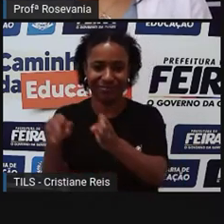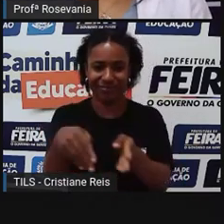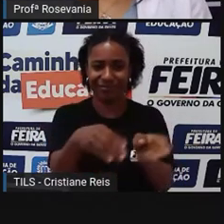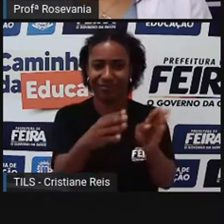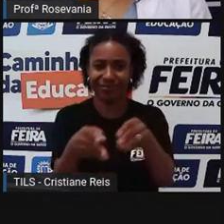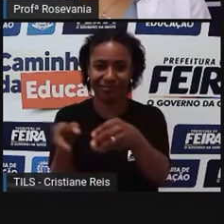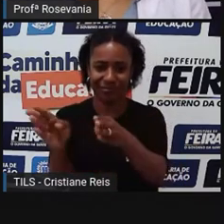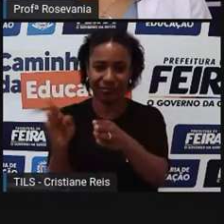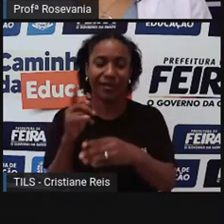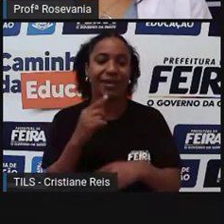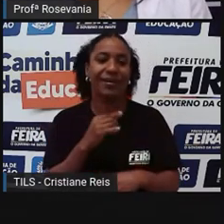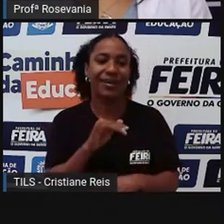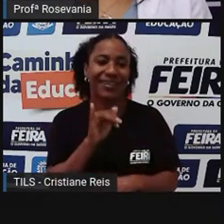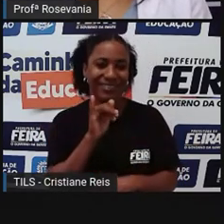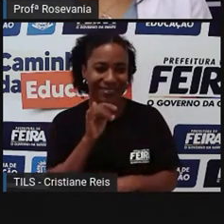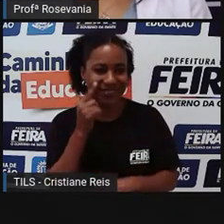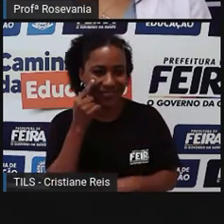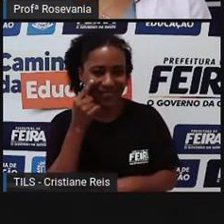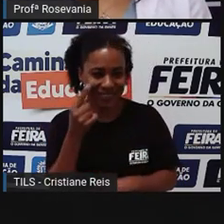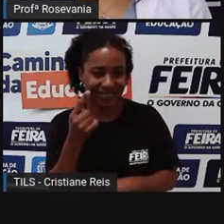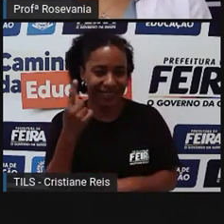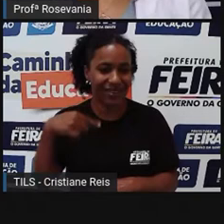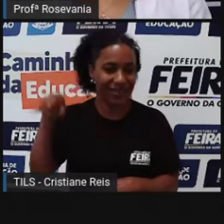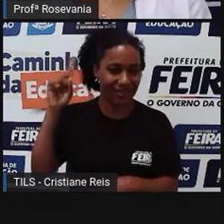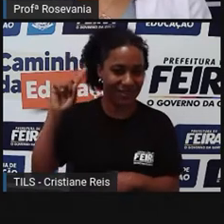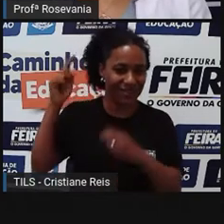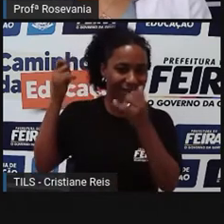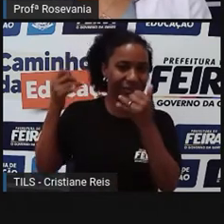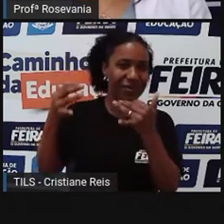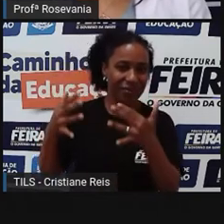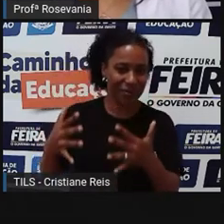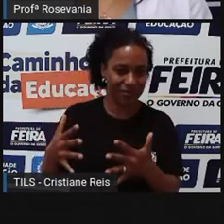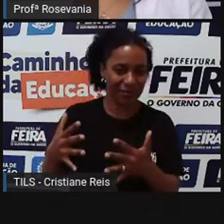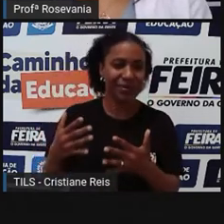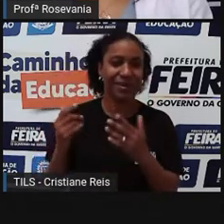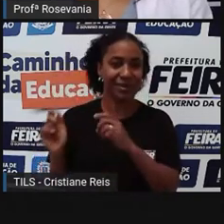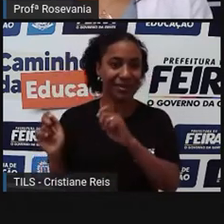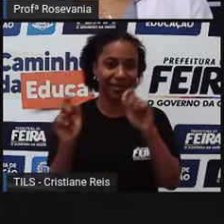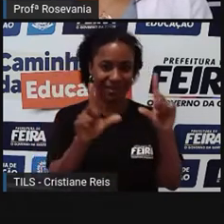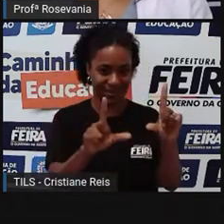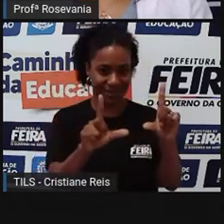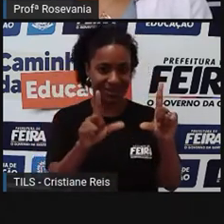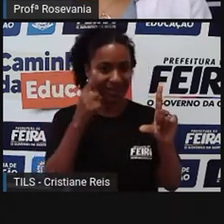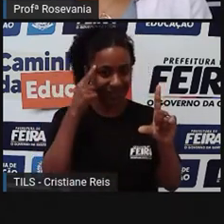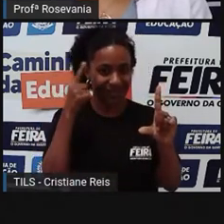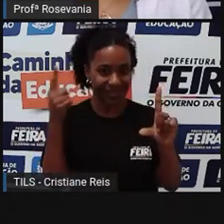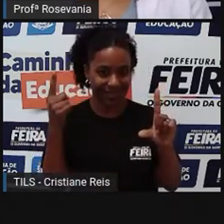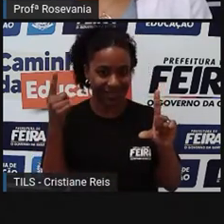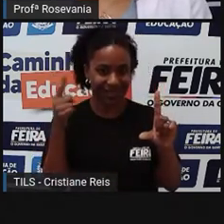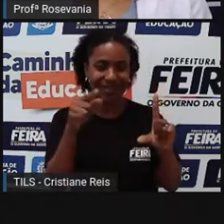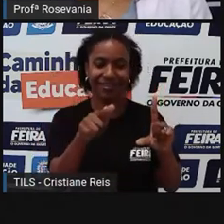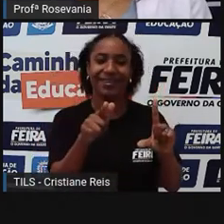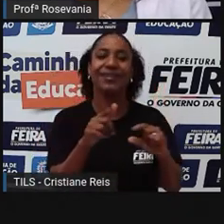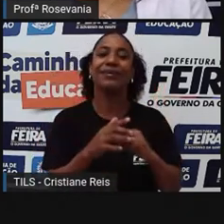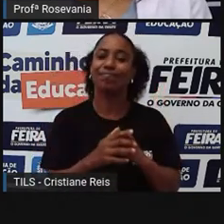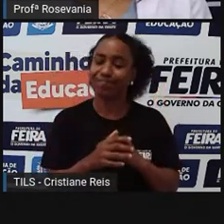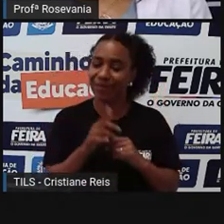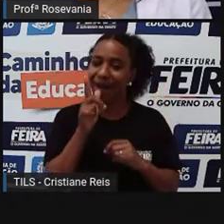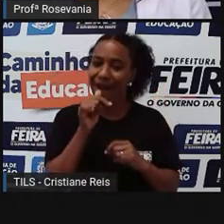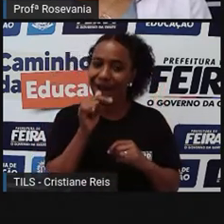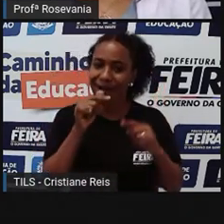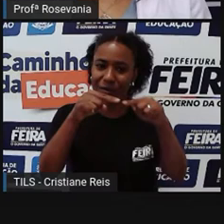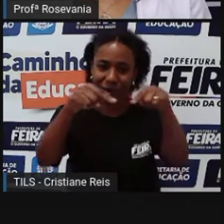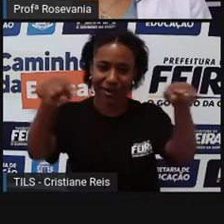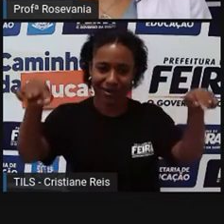o exemplo das lagoas. Eu já até disse em outro momento, né, usei essa mesma tela para mostrar que a gente ainda tem